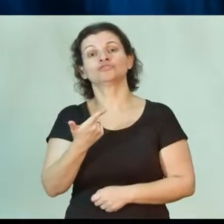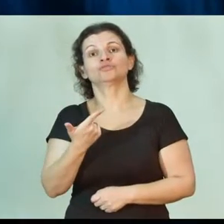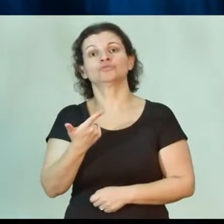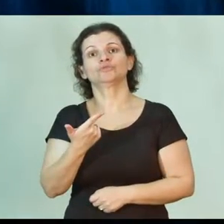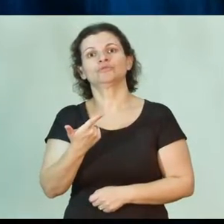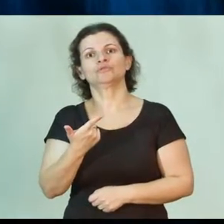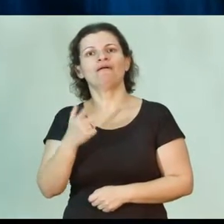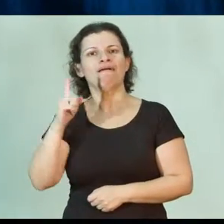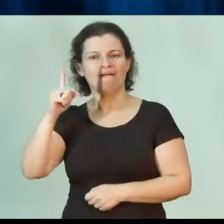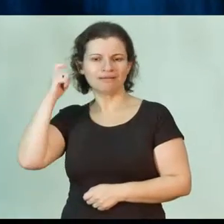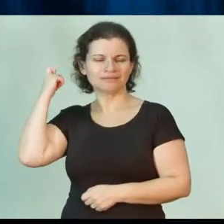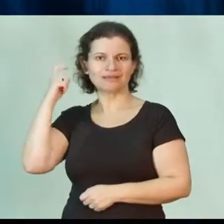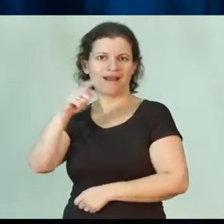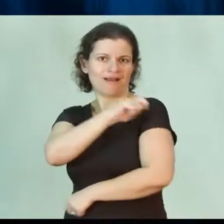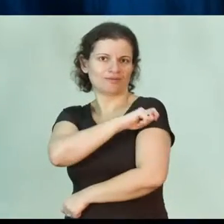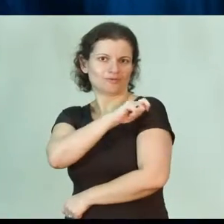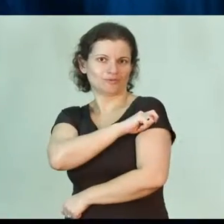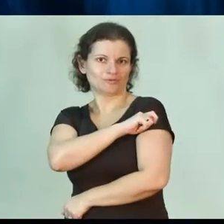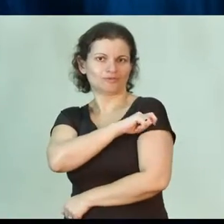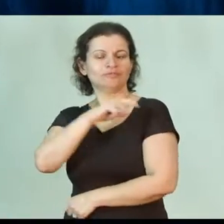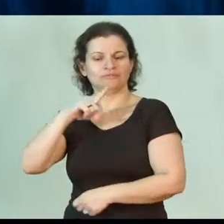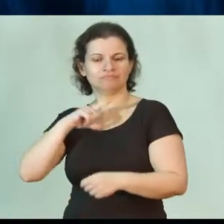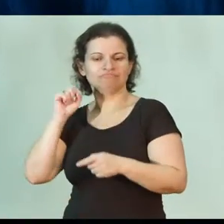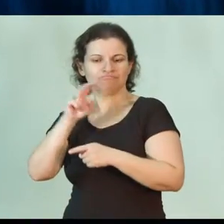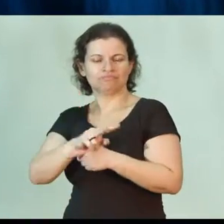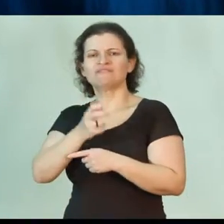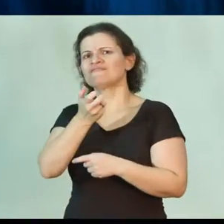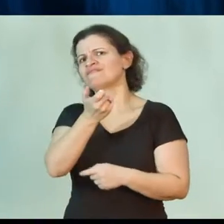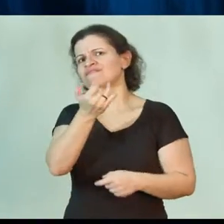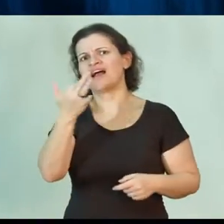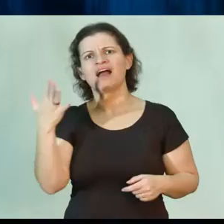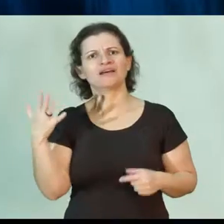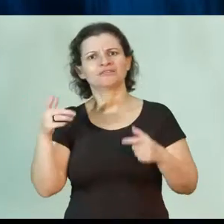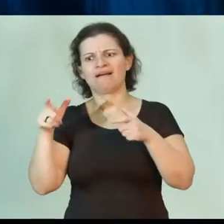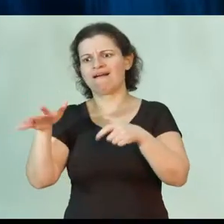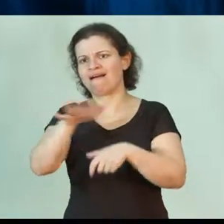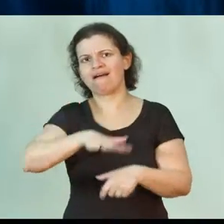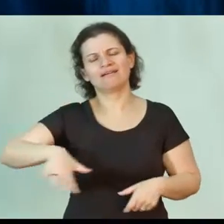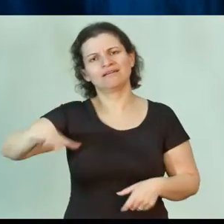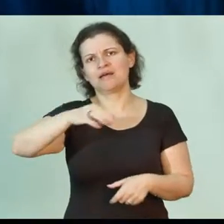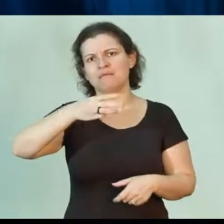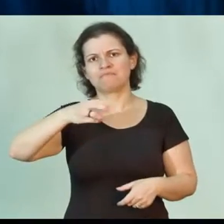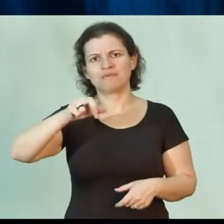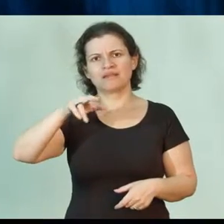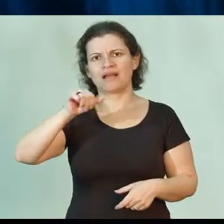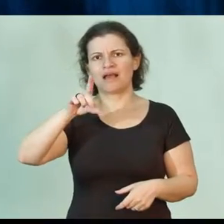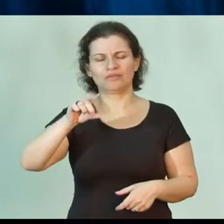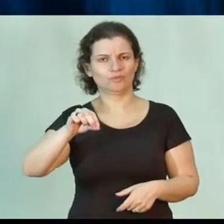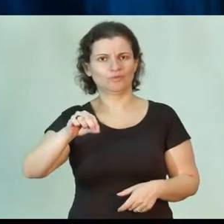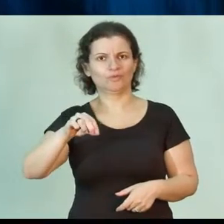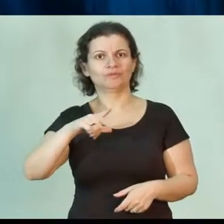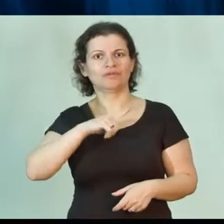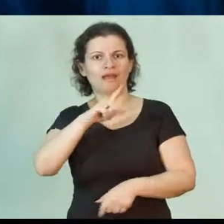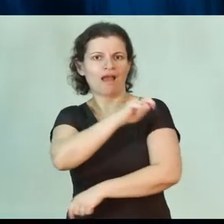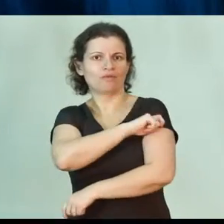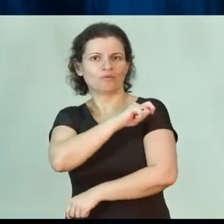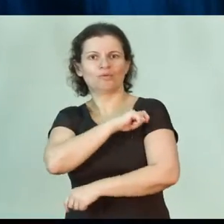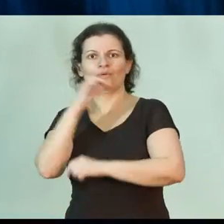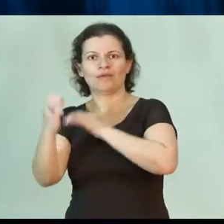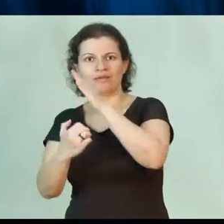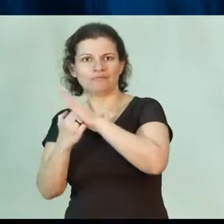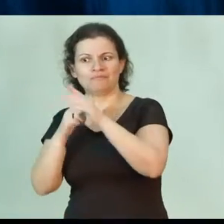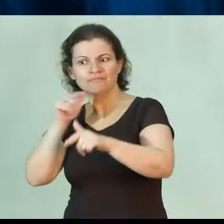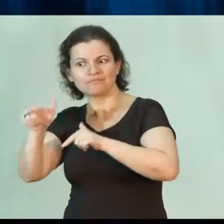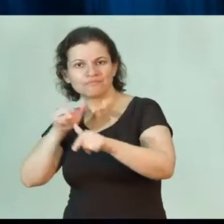Muitos ex-alunos nossos ingressaram em diversos segmentos do mercado. Temos alunos que estão em empresas,